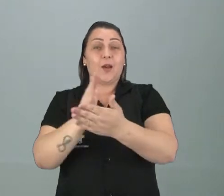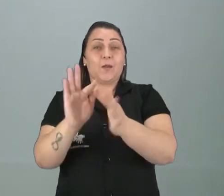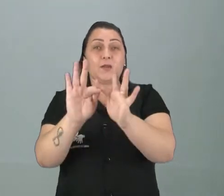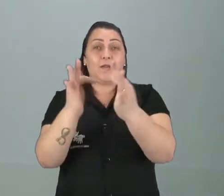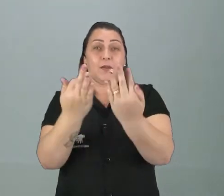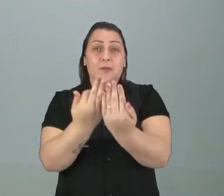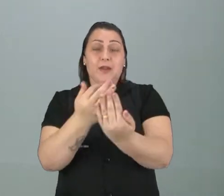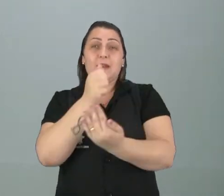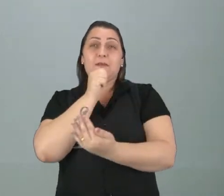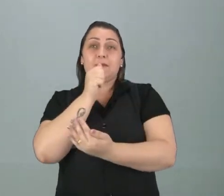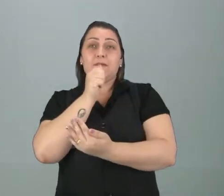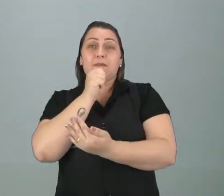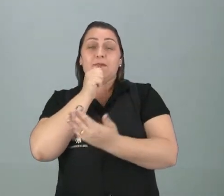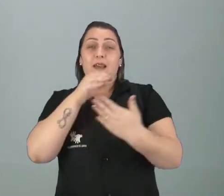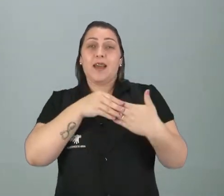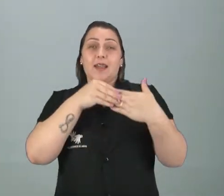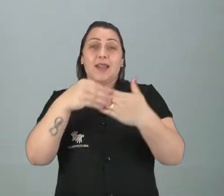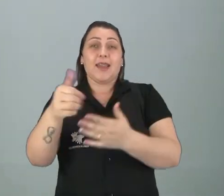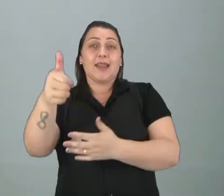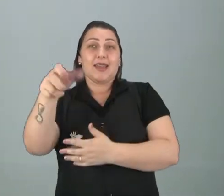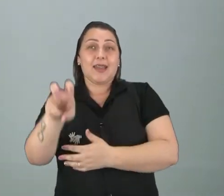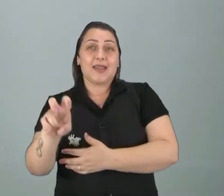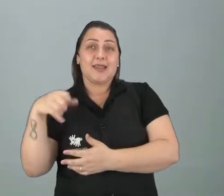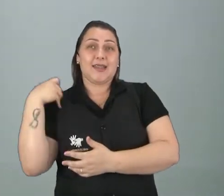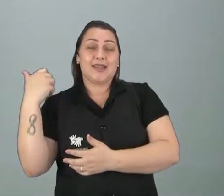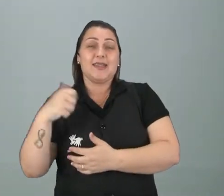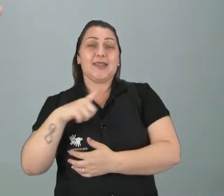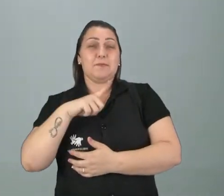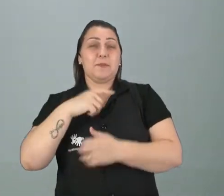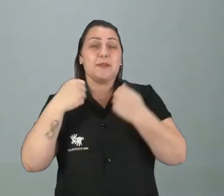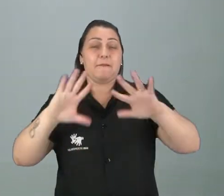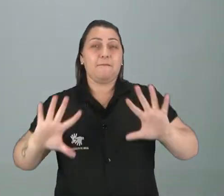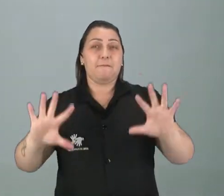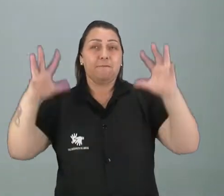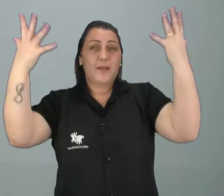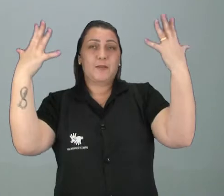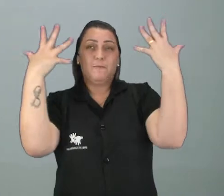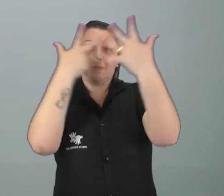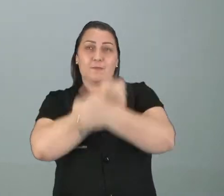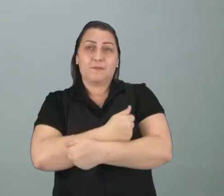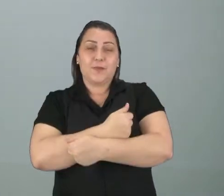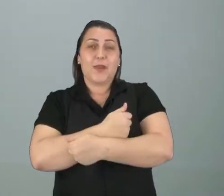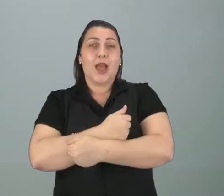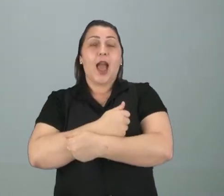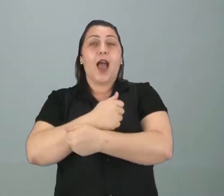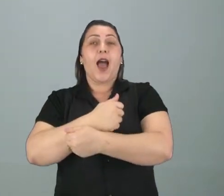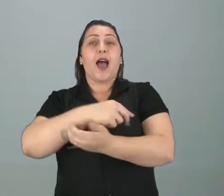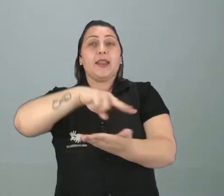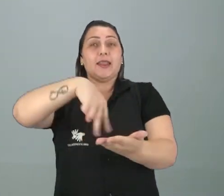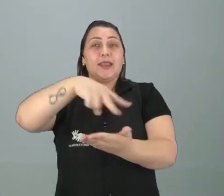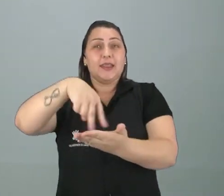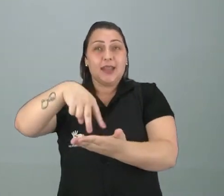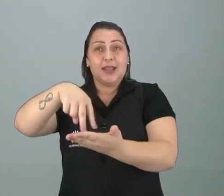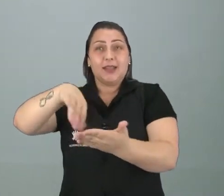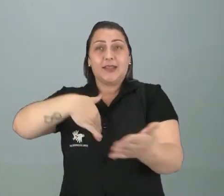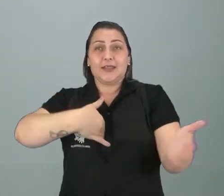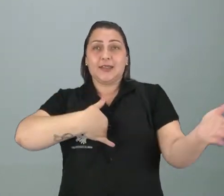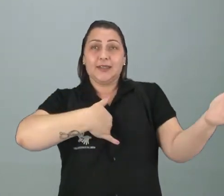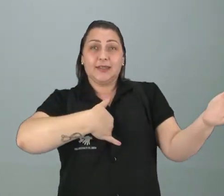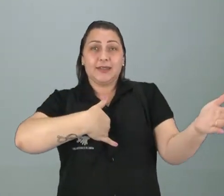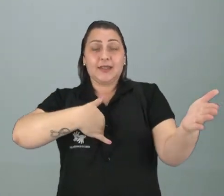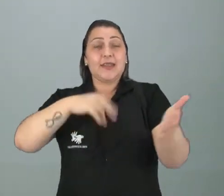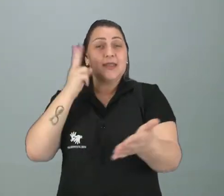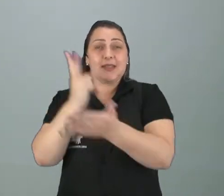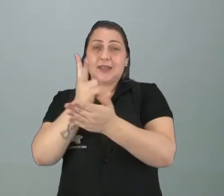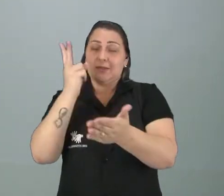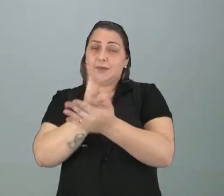famílias que ainda levam, né? Ah, 15 anos, tem que ter aquela festa, tem que ter o baile. Só que eles não, eles sempre